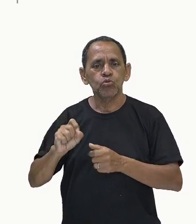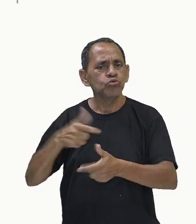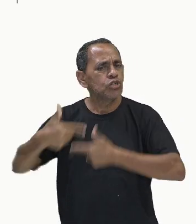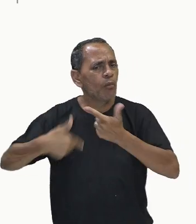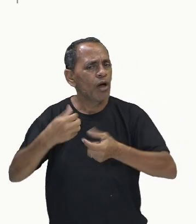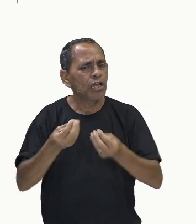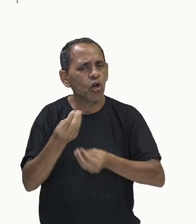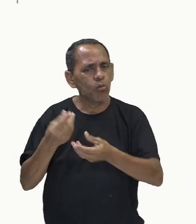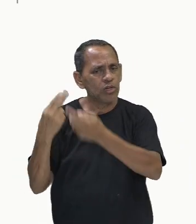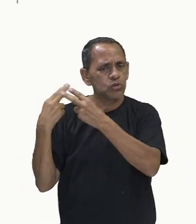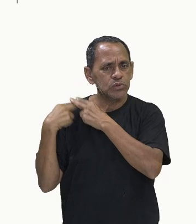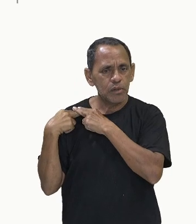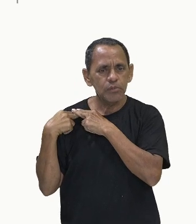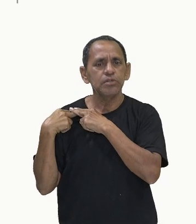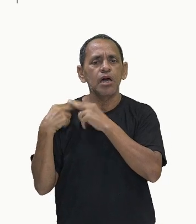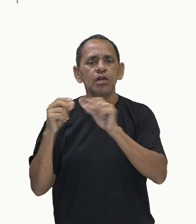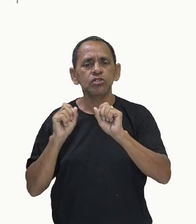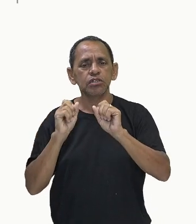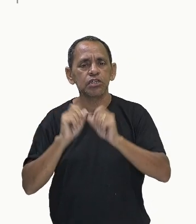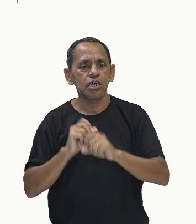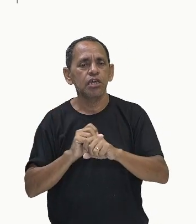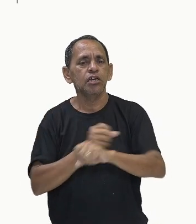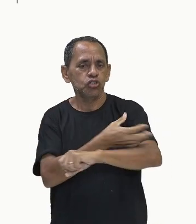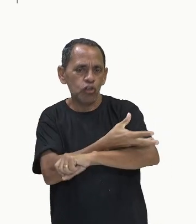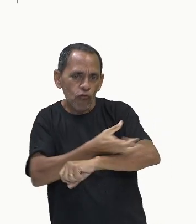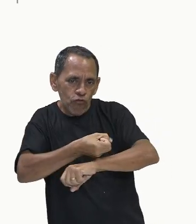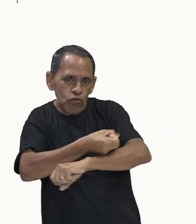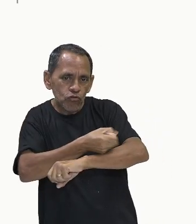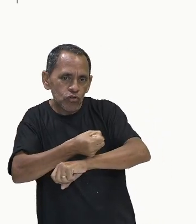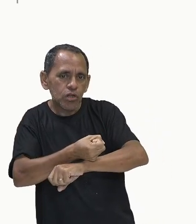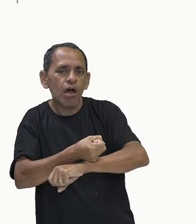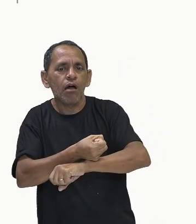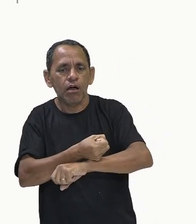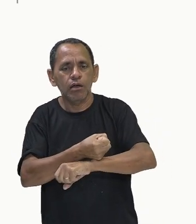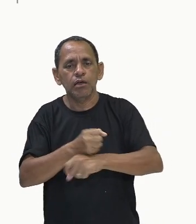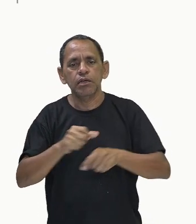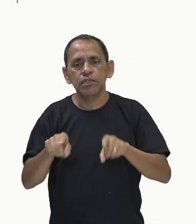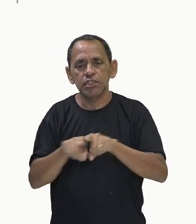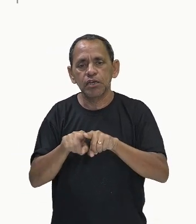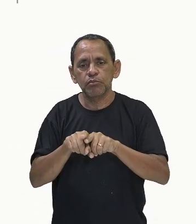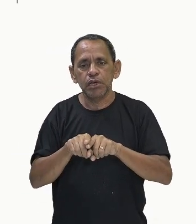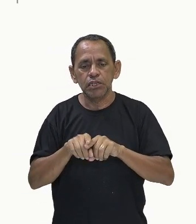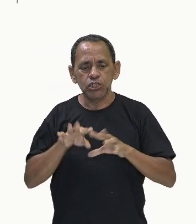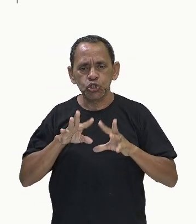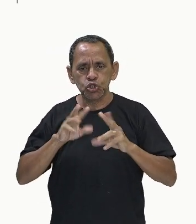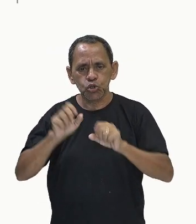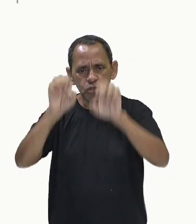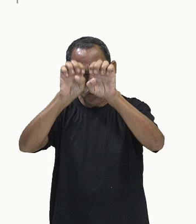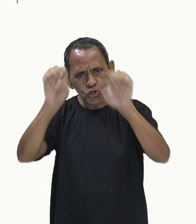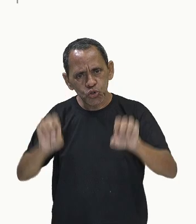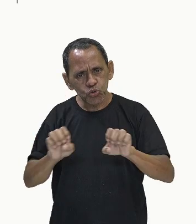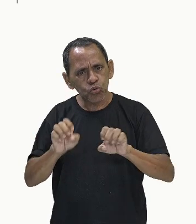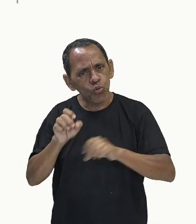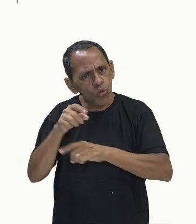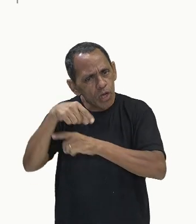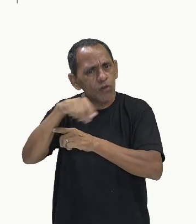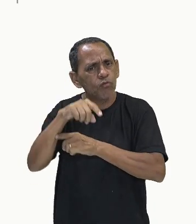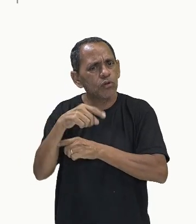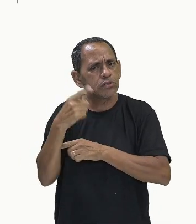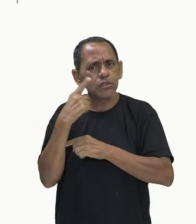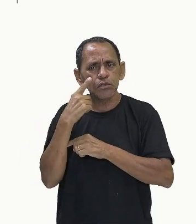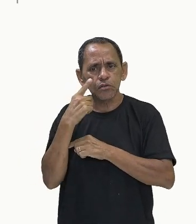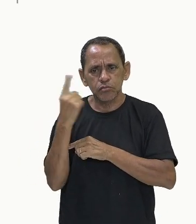que é um líquido que vai estar presente em toda essa estrutura que vocês estão